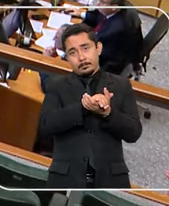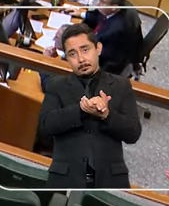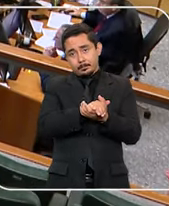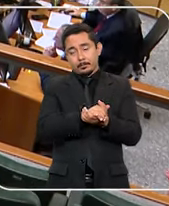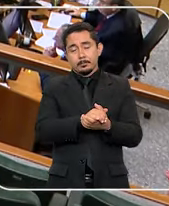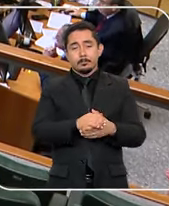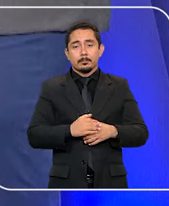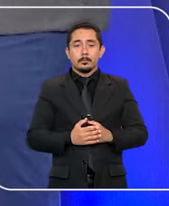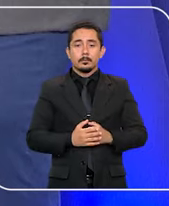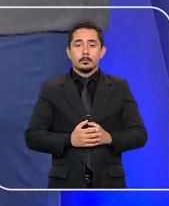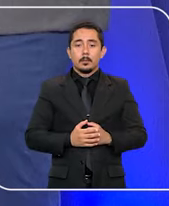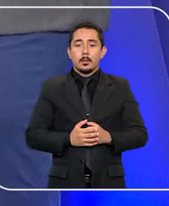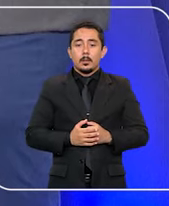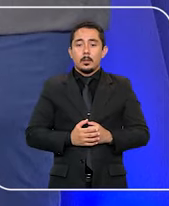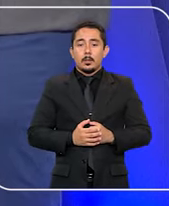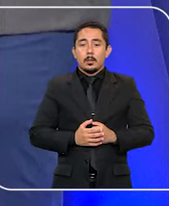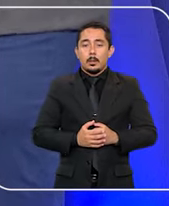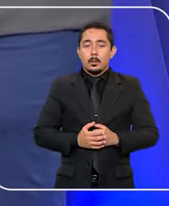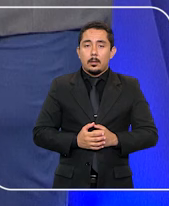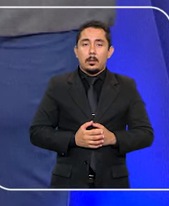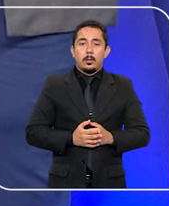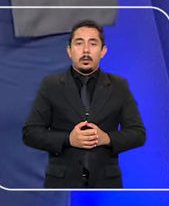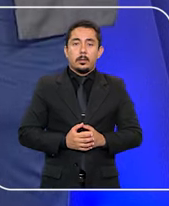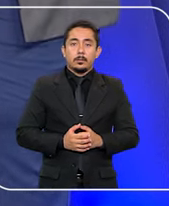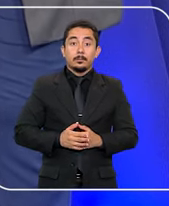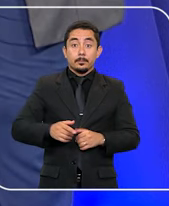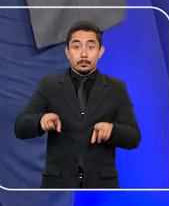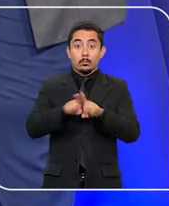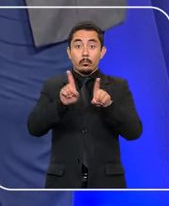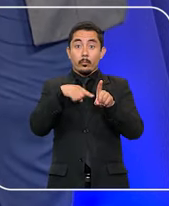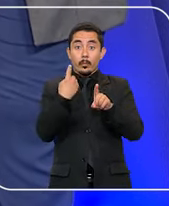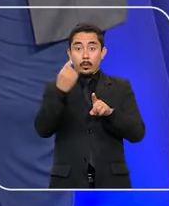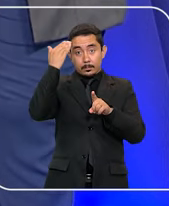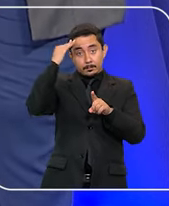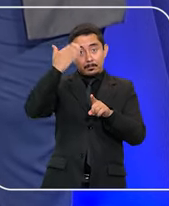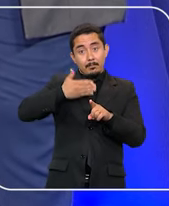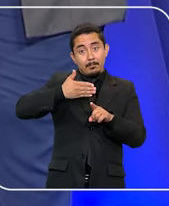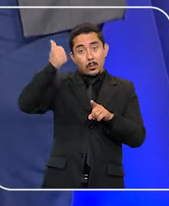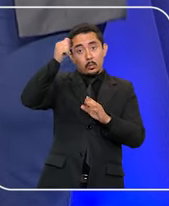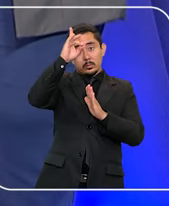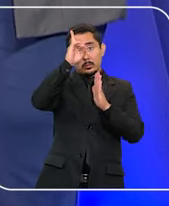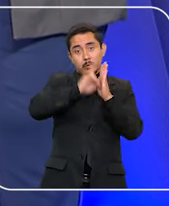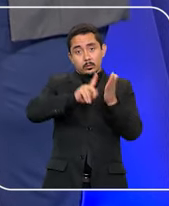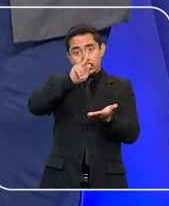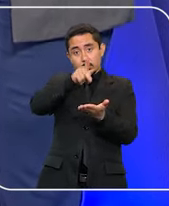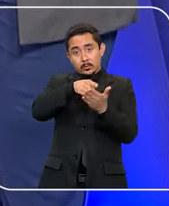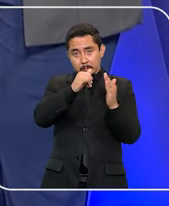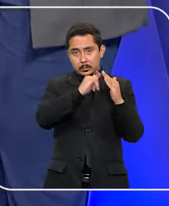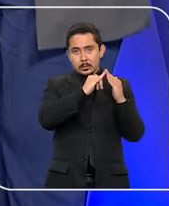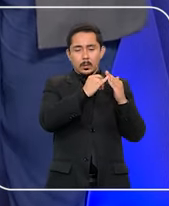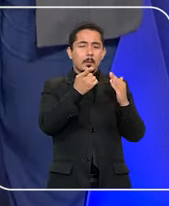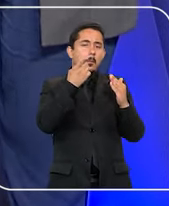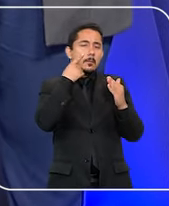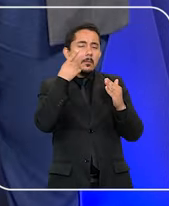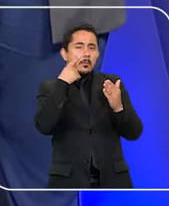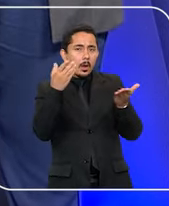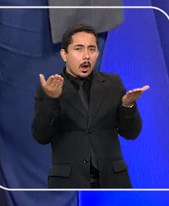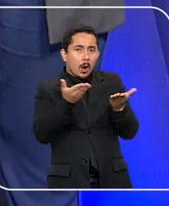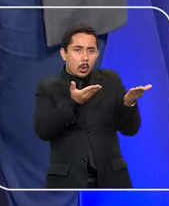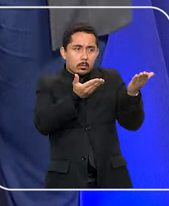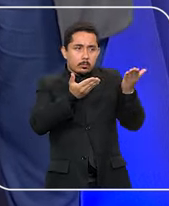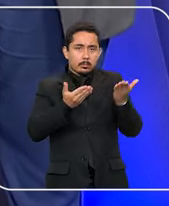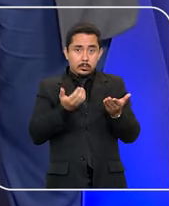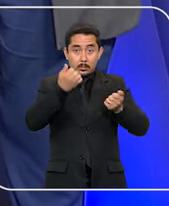do cônjuge sobrevivente. E para entender melhor o que prevê o direito real de habitação,